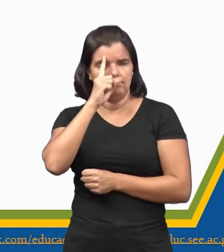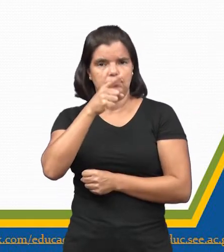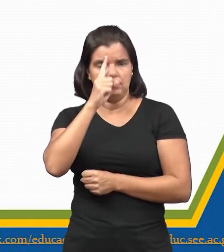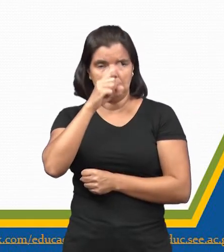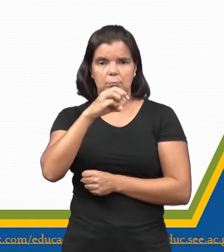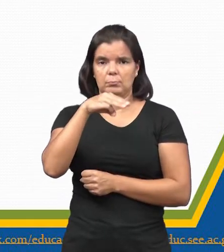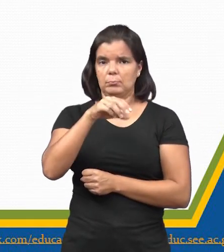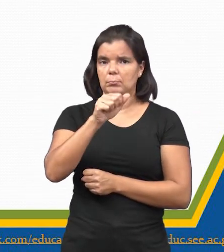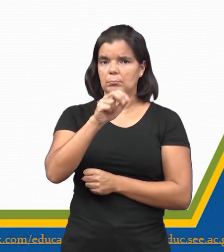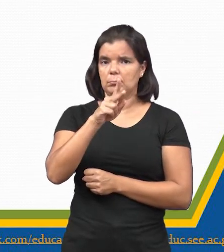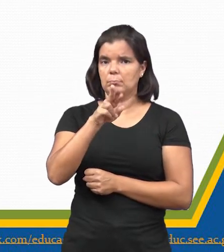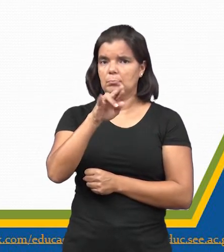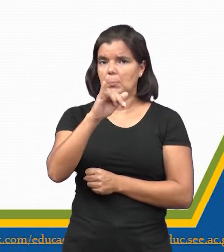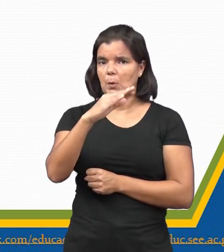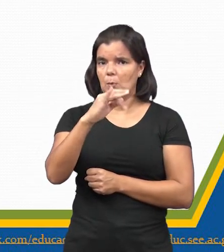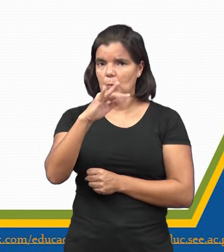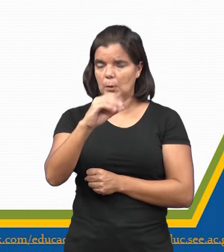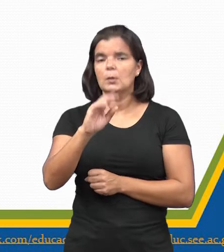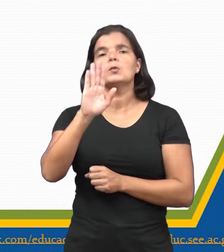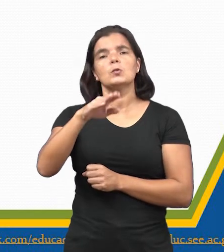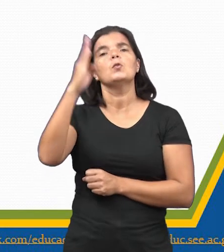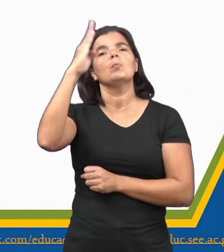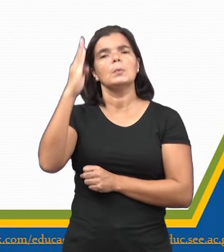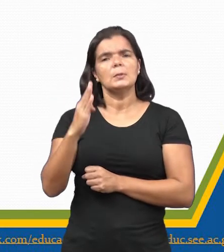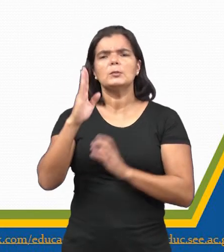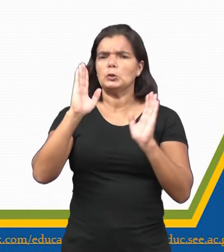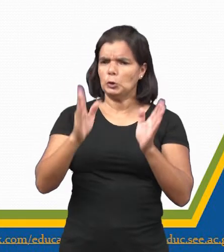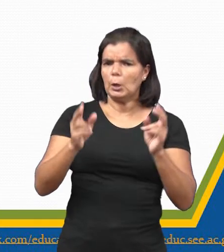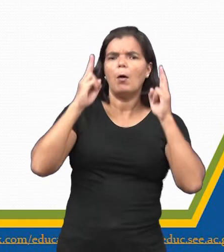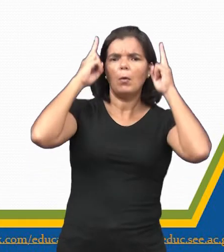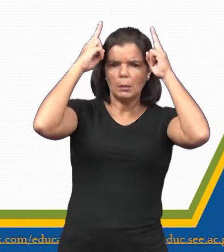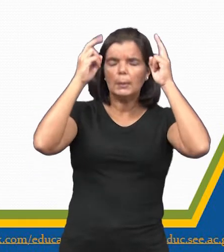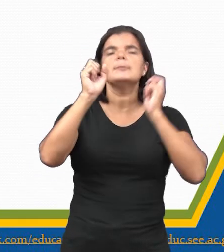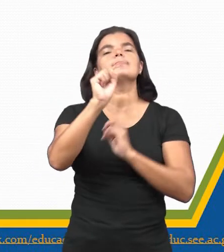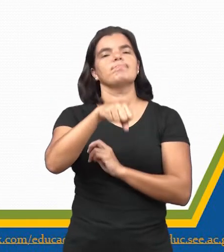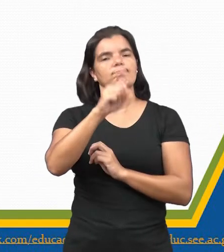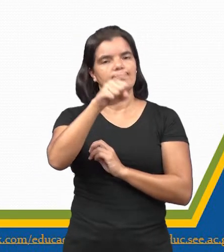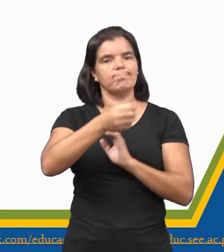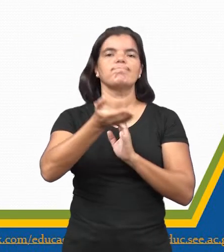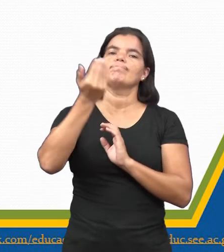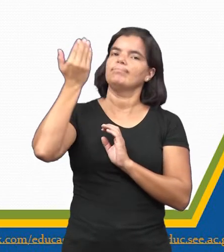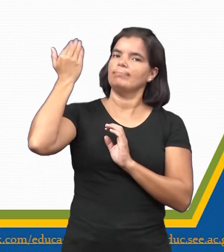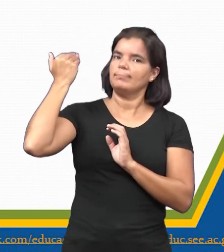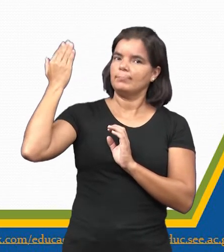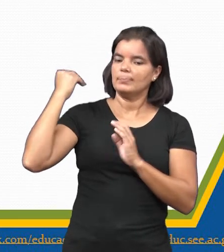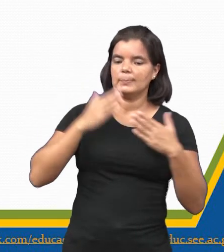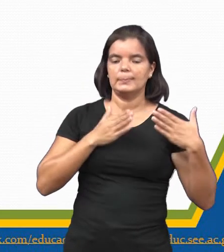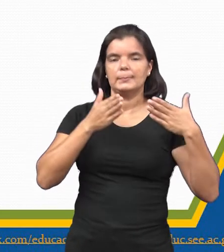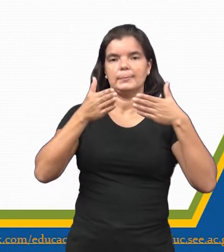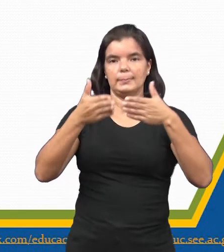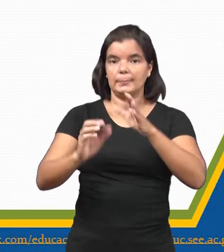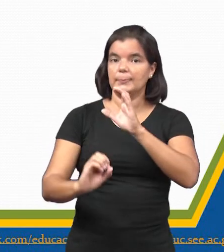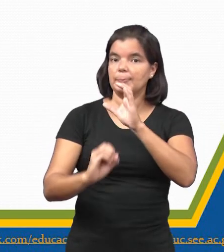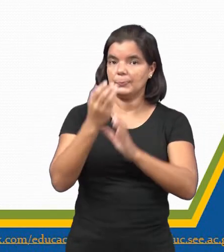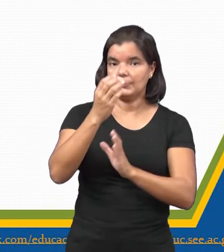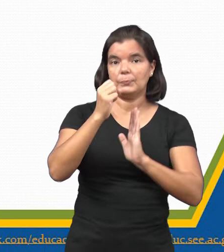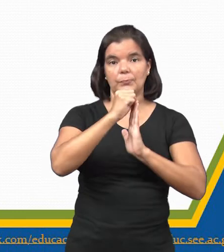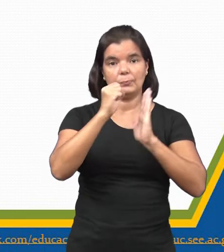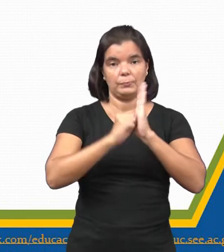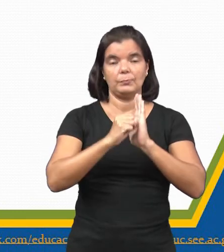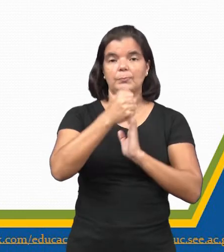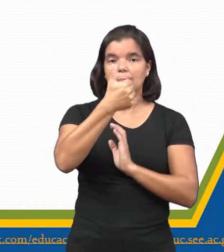por Maurício de Nassau. Então, o Brasil já foi holandês, professora, já? No período, né? Das invasões que aconteceram de